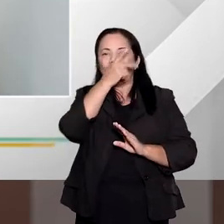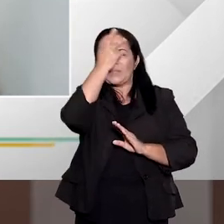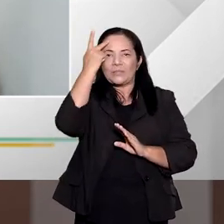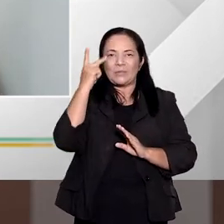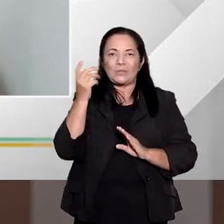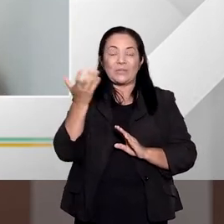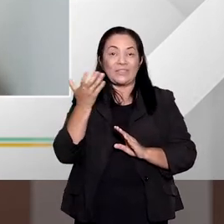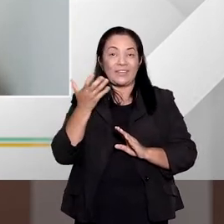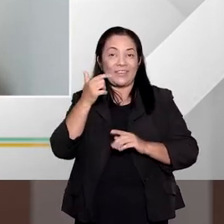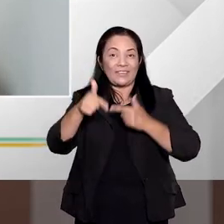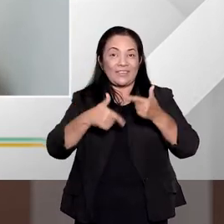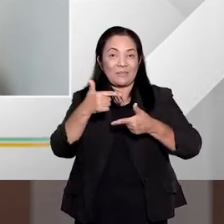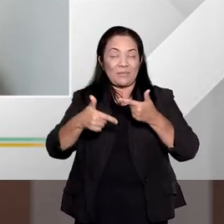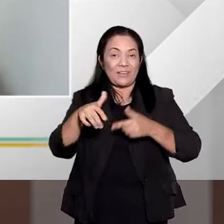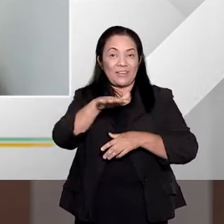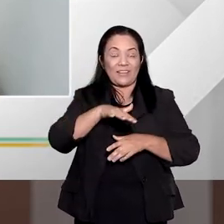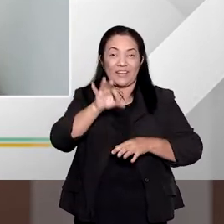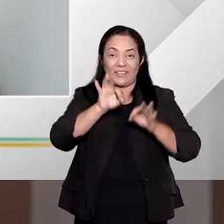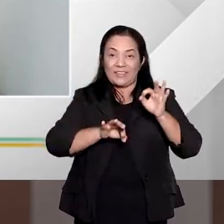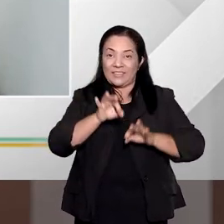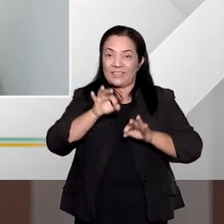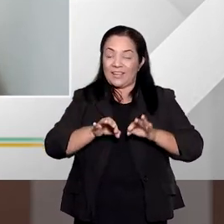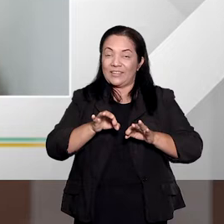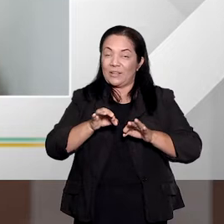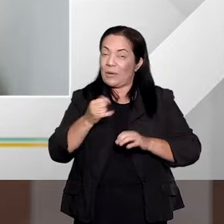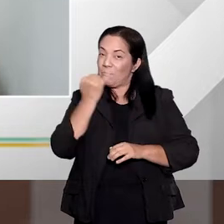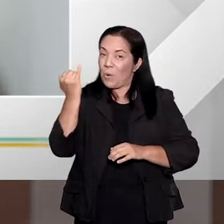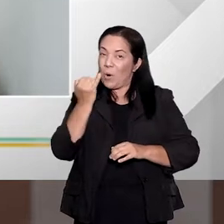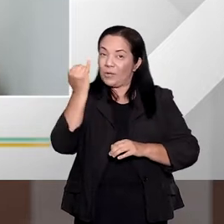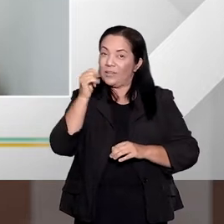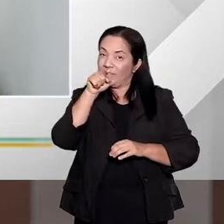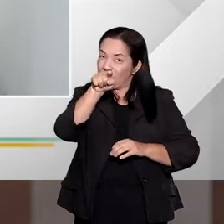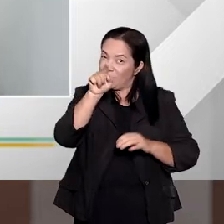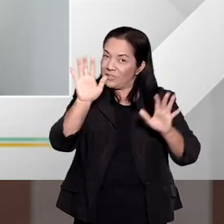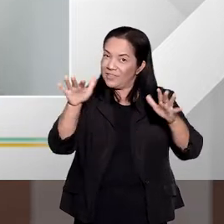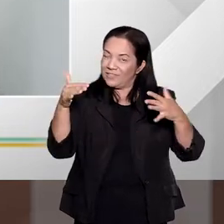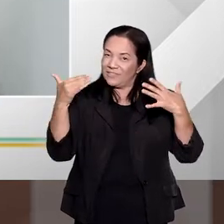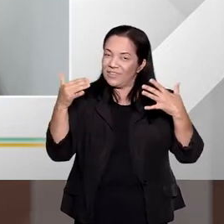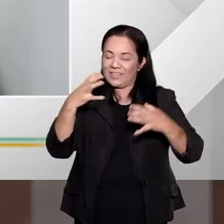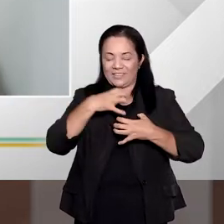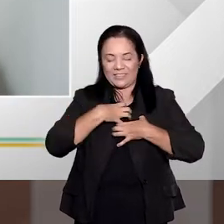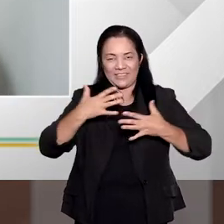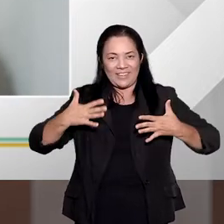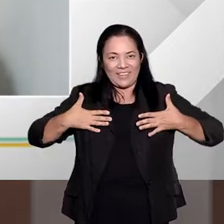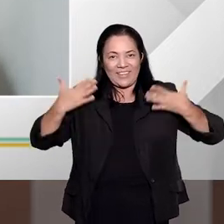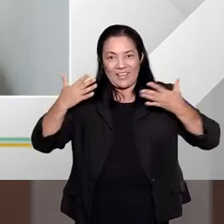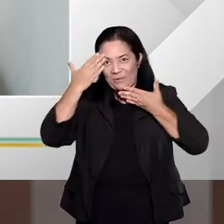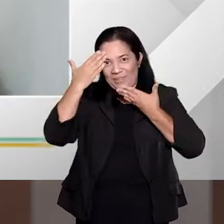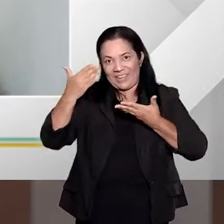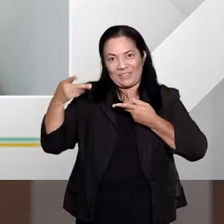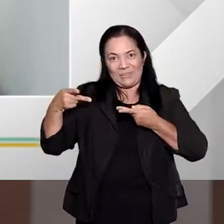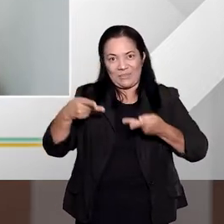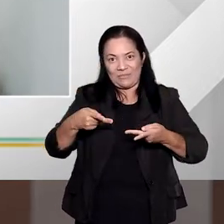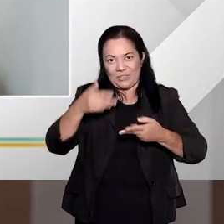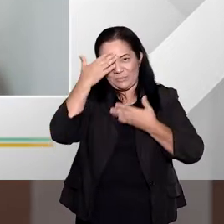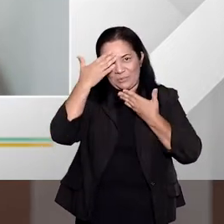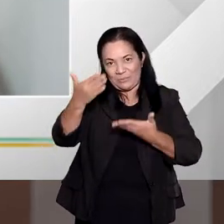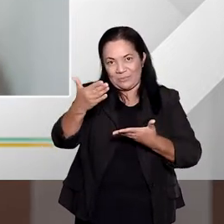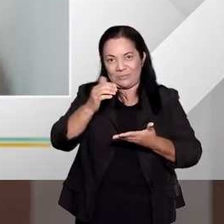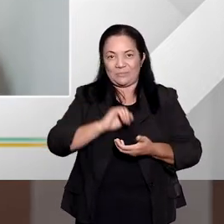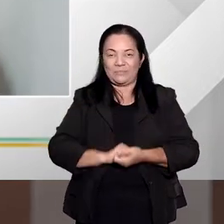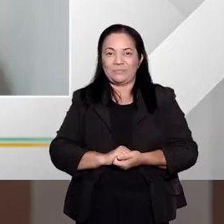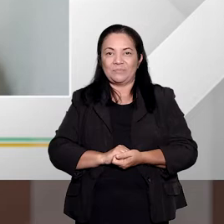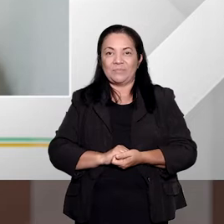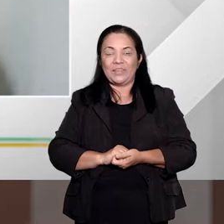é fundamental assistir esse programa, então fico muito honrado e só tenho a agradecer o convite. Muito obrigado.